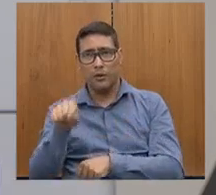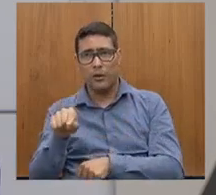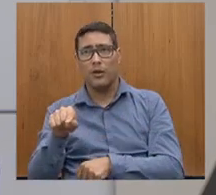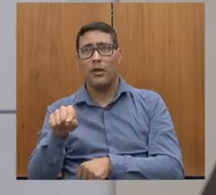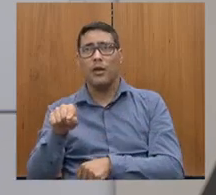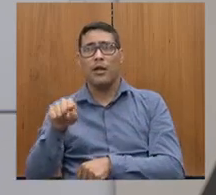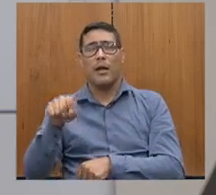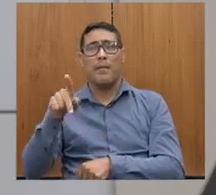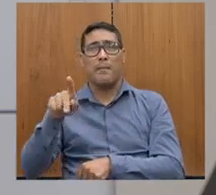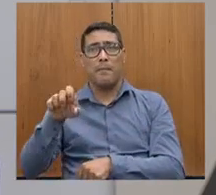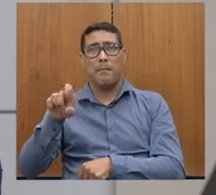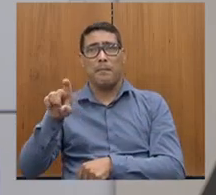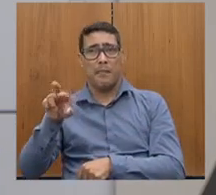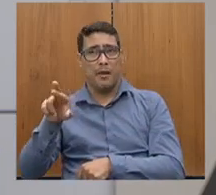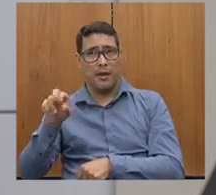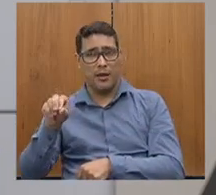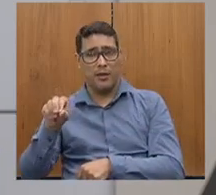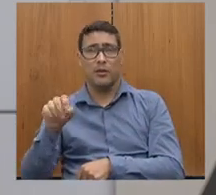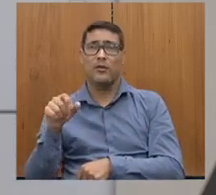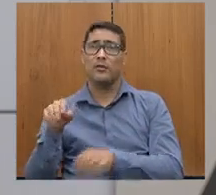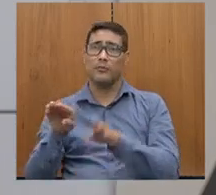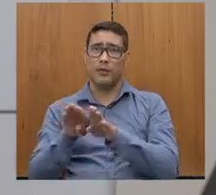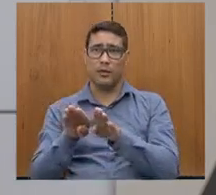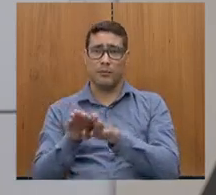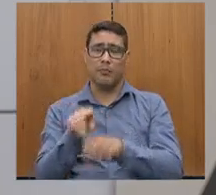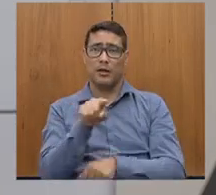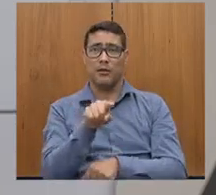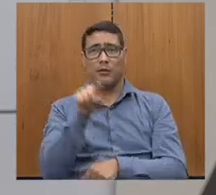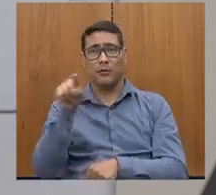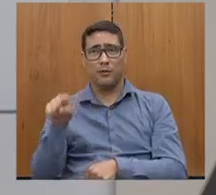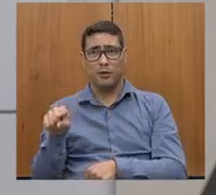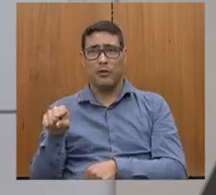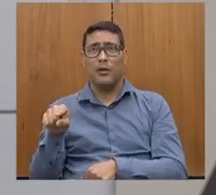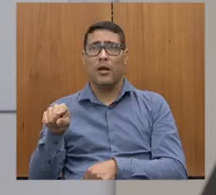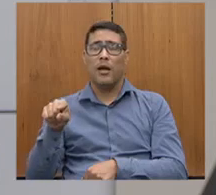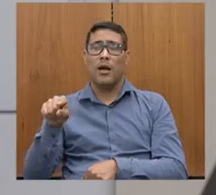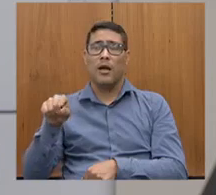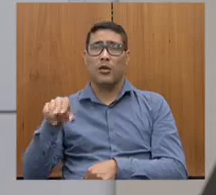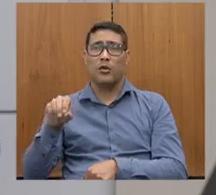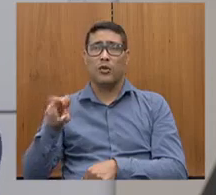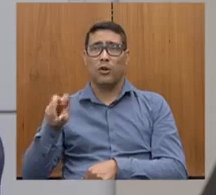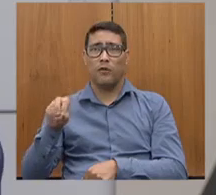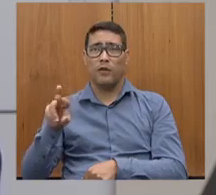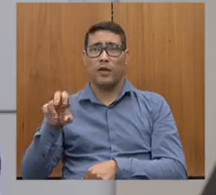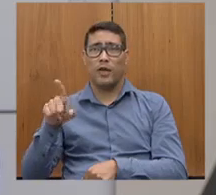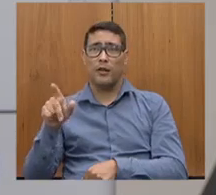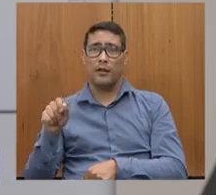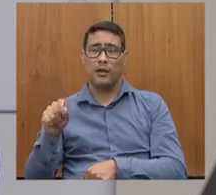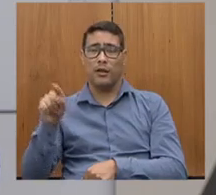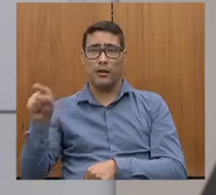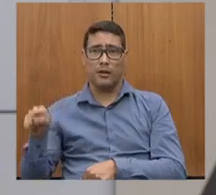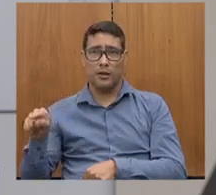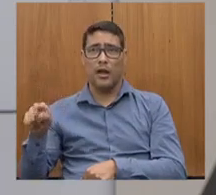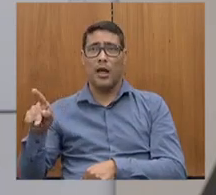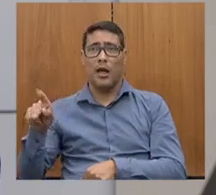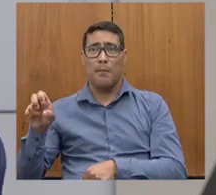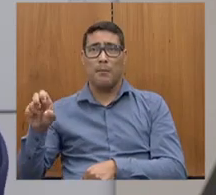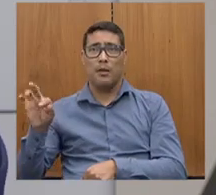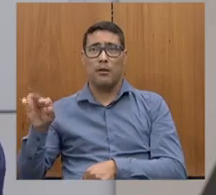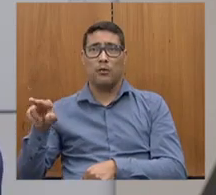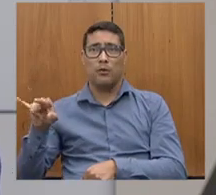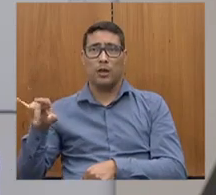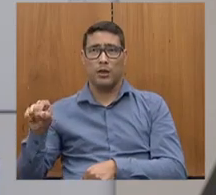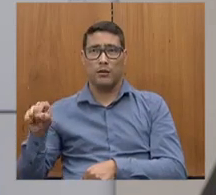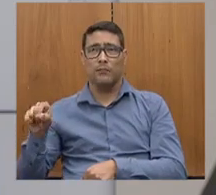da Pedra, como também Nova Resende, a Petúnia, está terminando, também vai com o prefeito Zé Roberto.